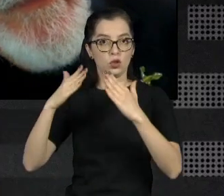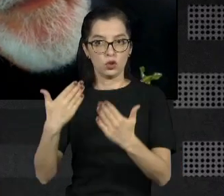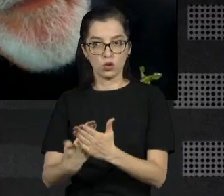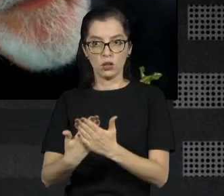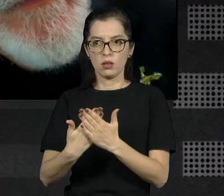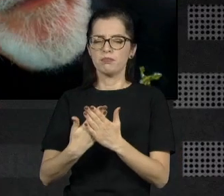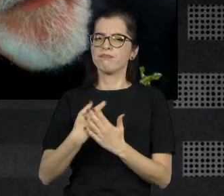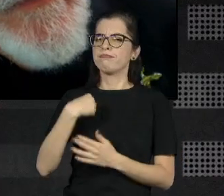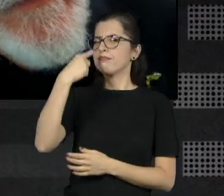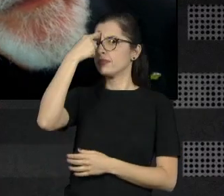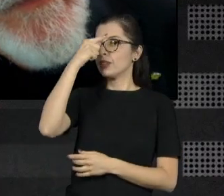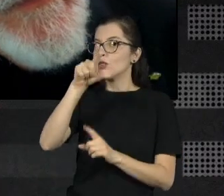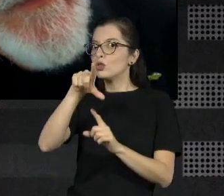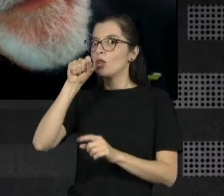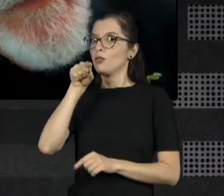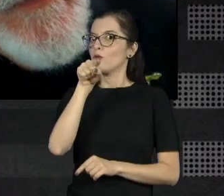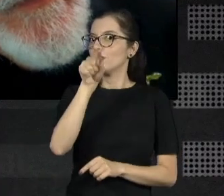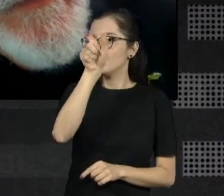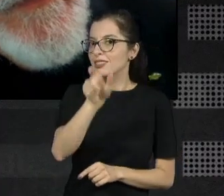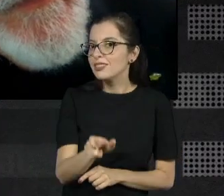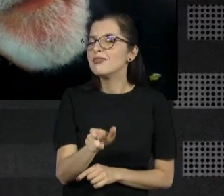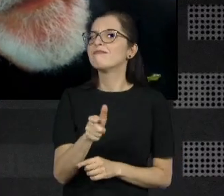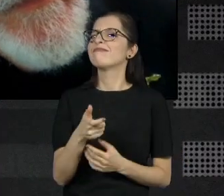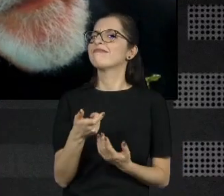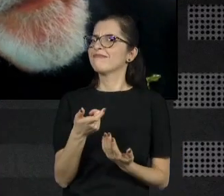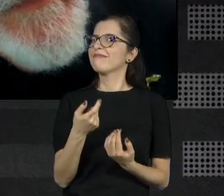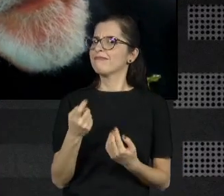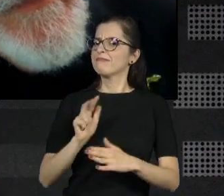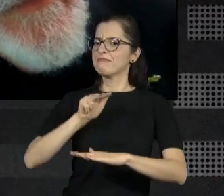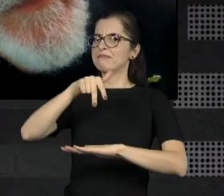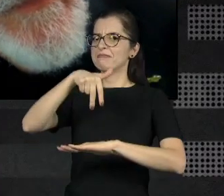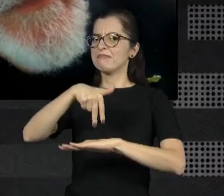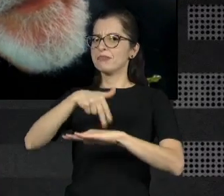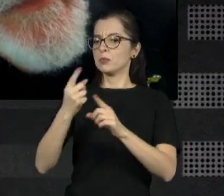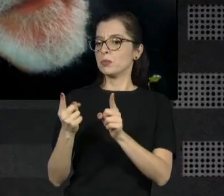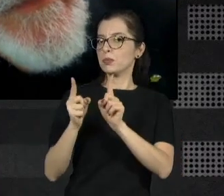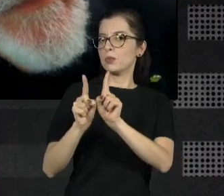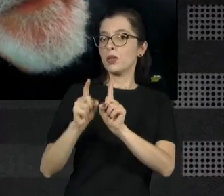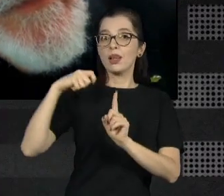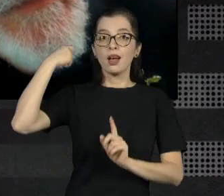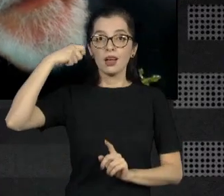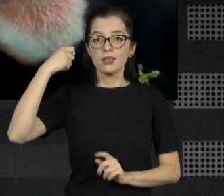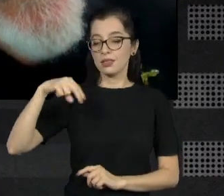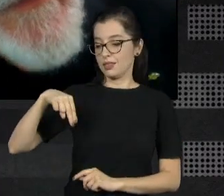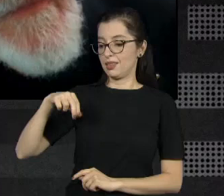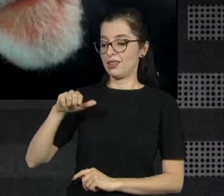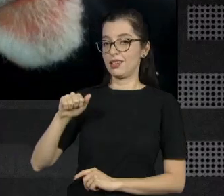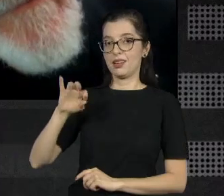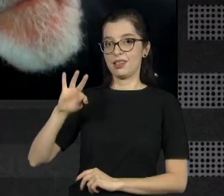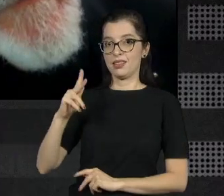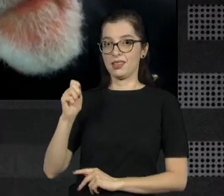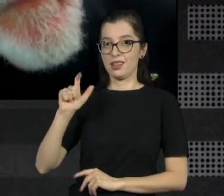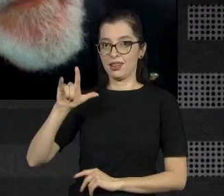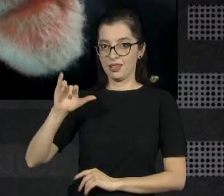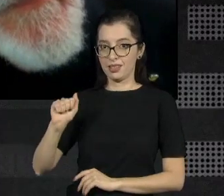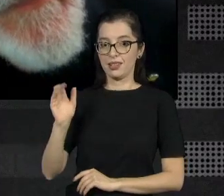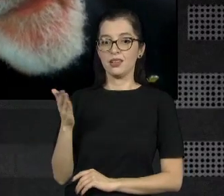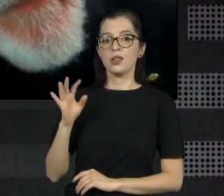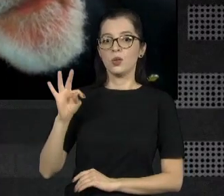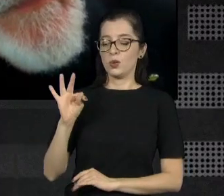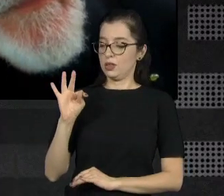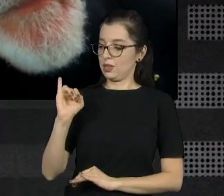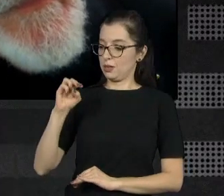menino vai fazer um par sensacional com a Natália Timber e não deu outra. Você e